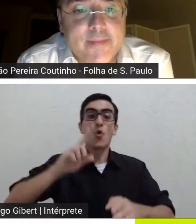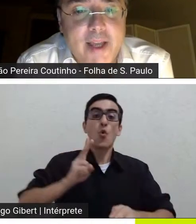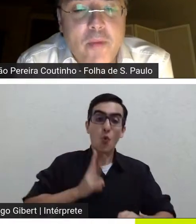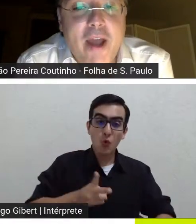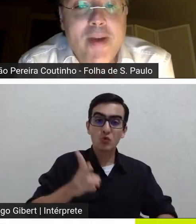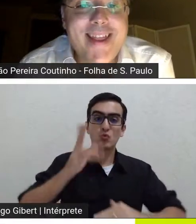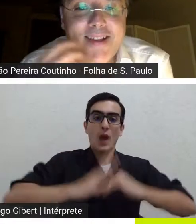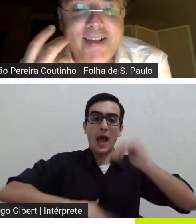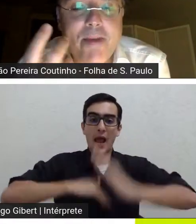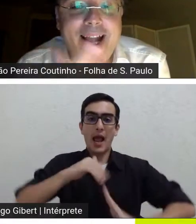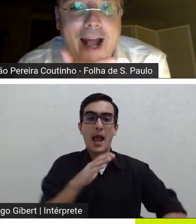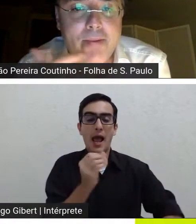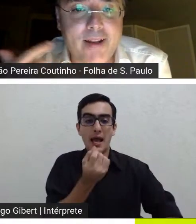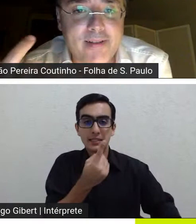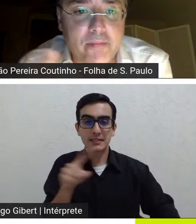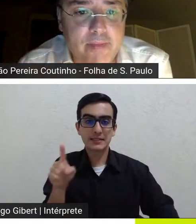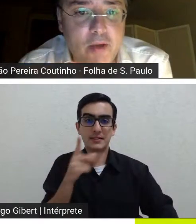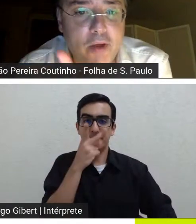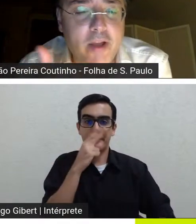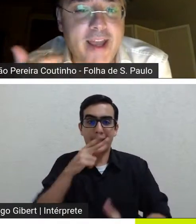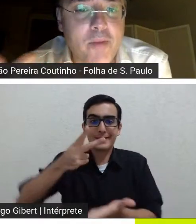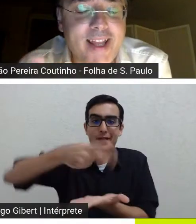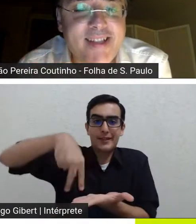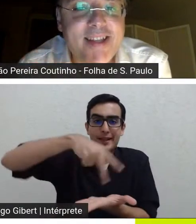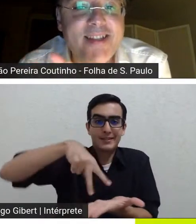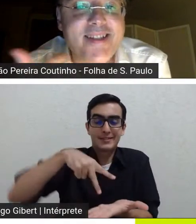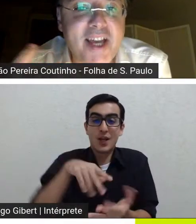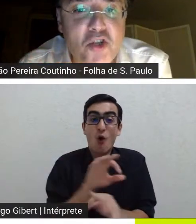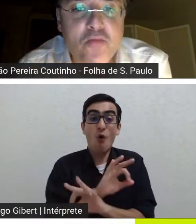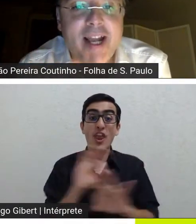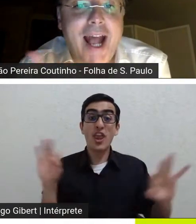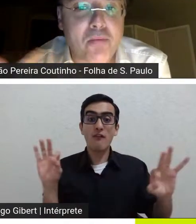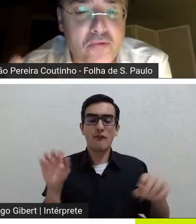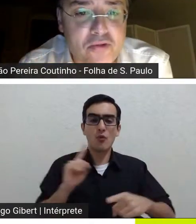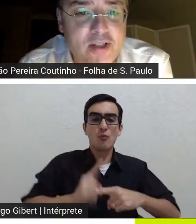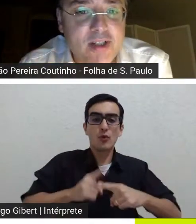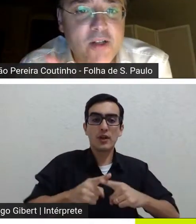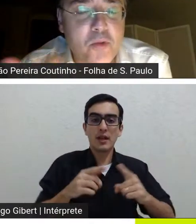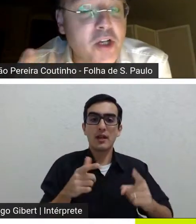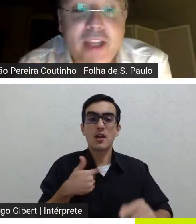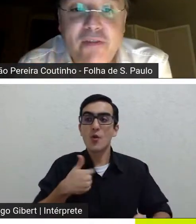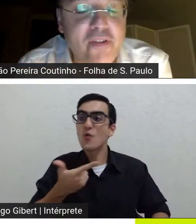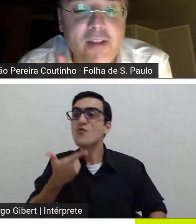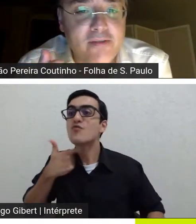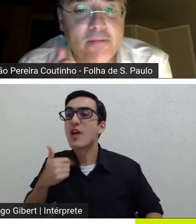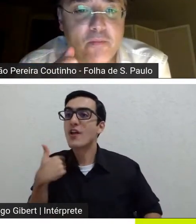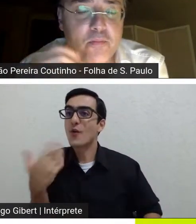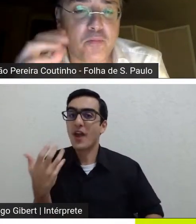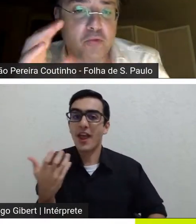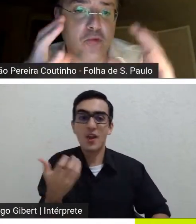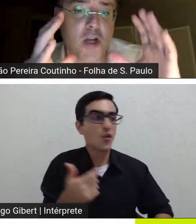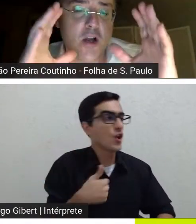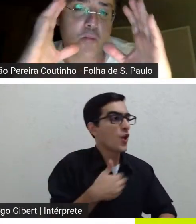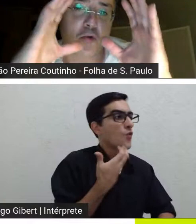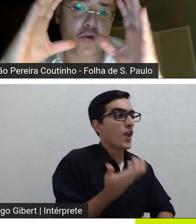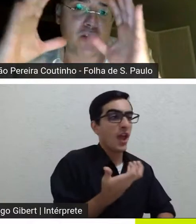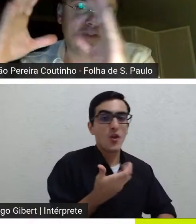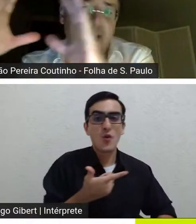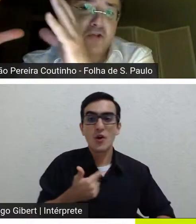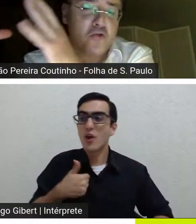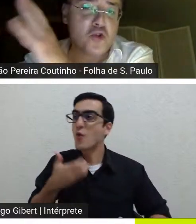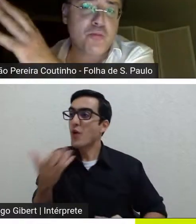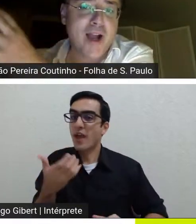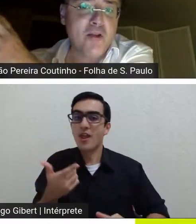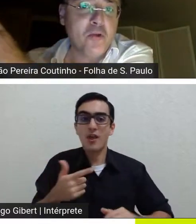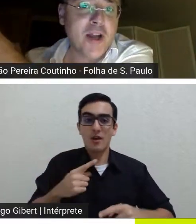é uma é dança macabra é uma dança de desejos macabros sim não tem fim não porque os